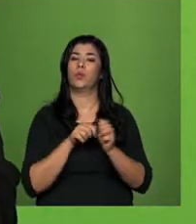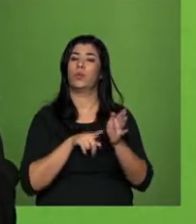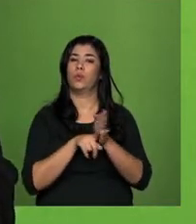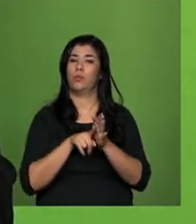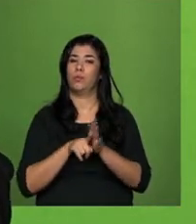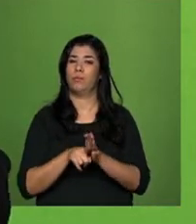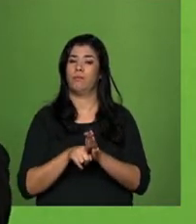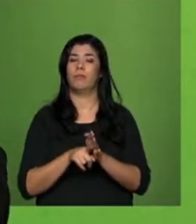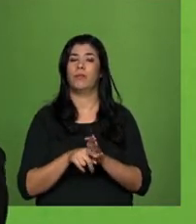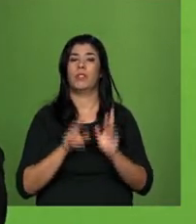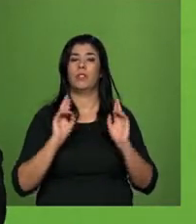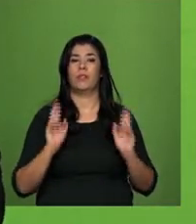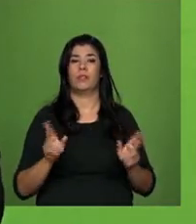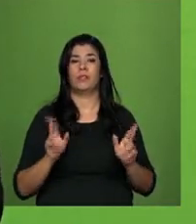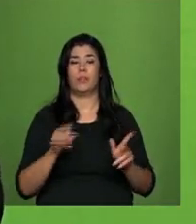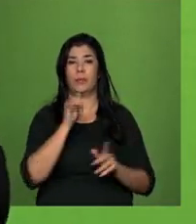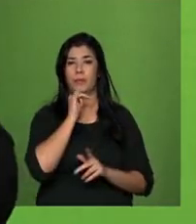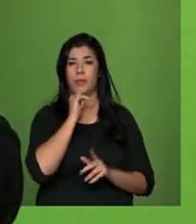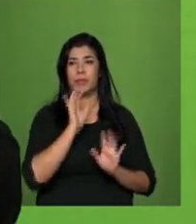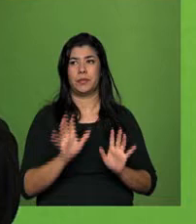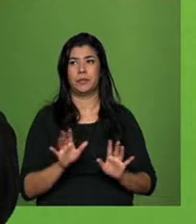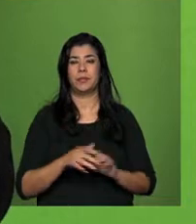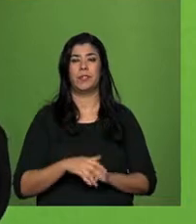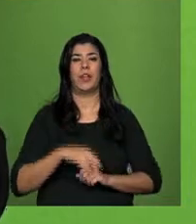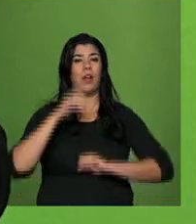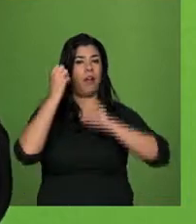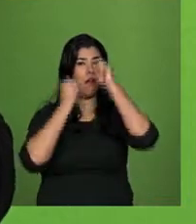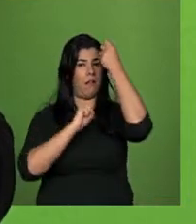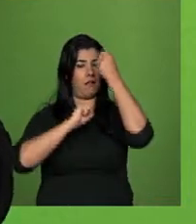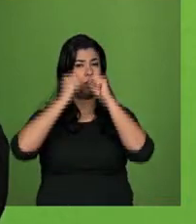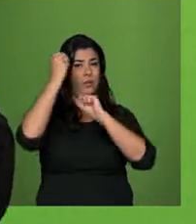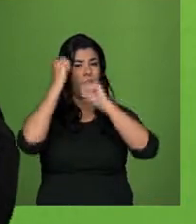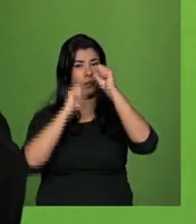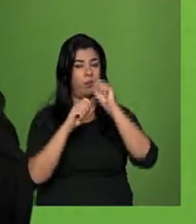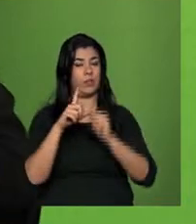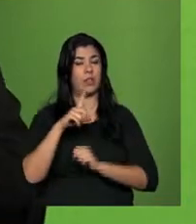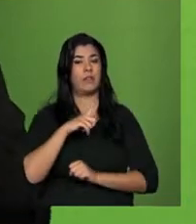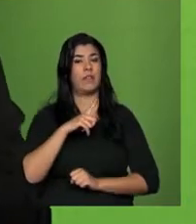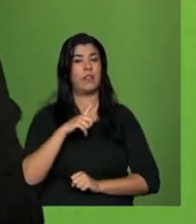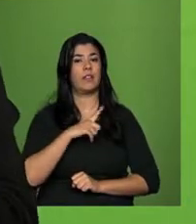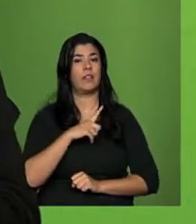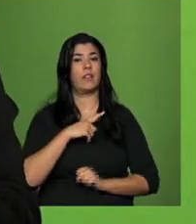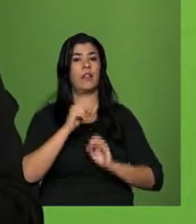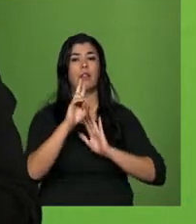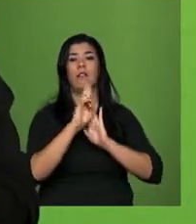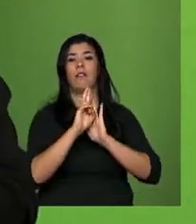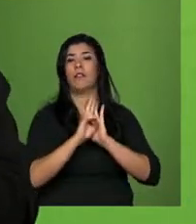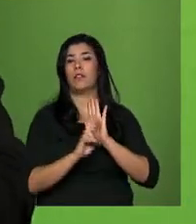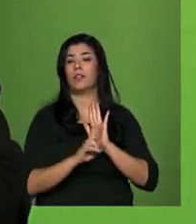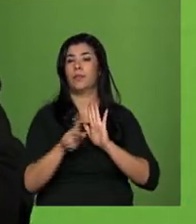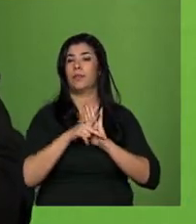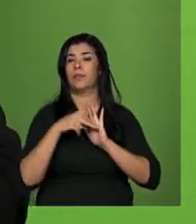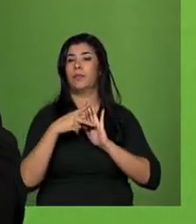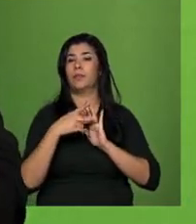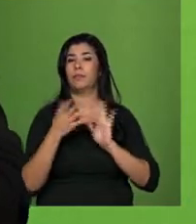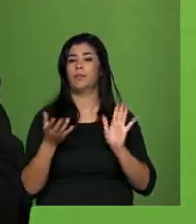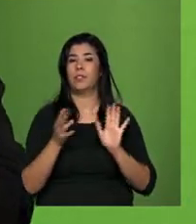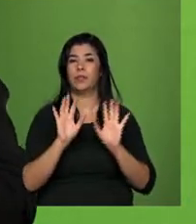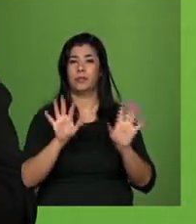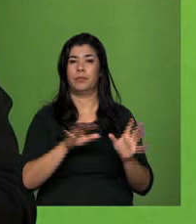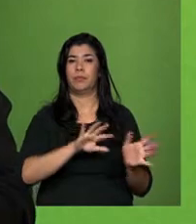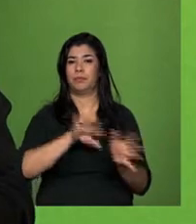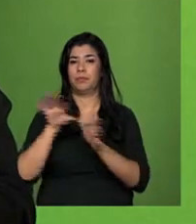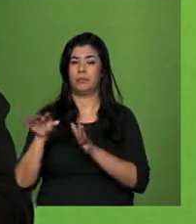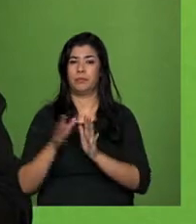distinto do mundo onde você, a indústria vai estabelecer as regras, perdão, a população